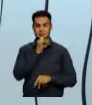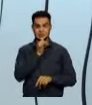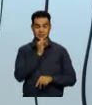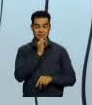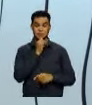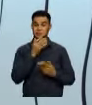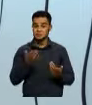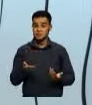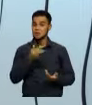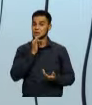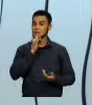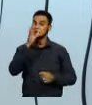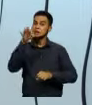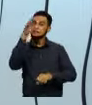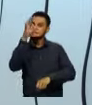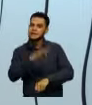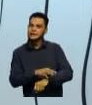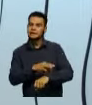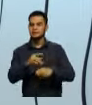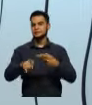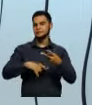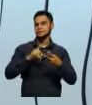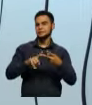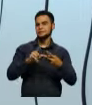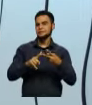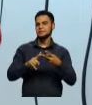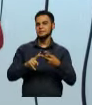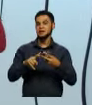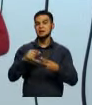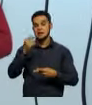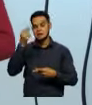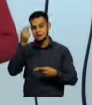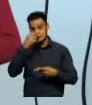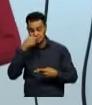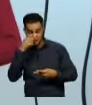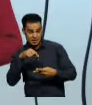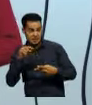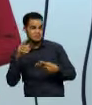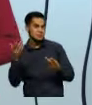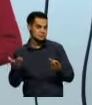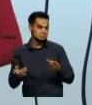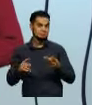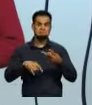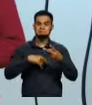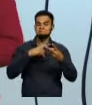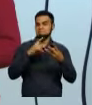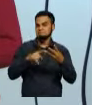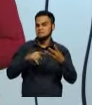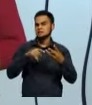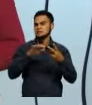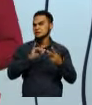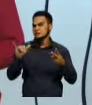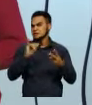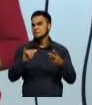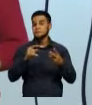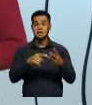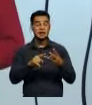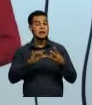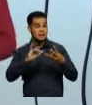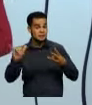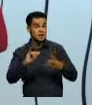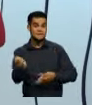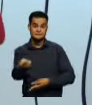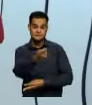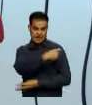campanhas de dengue, a campanha da influenza, são campanhas educativas. Campanha de vacinação.